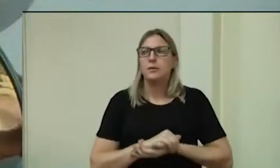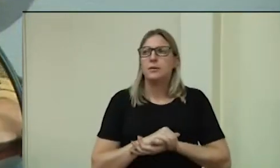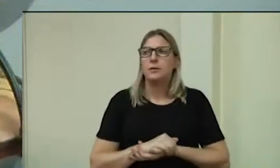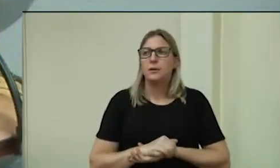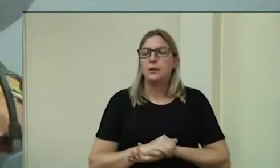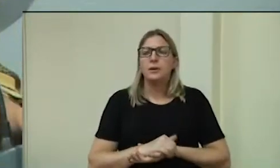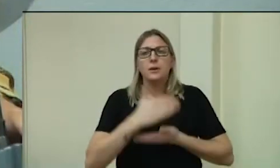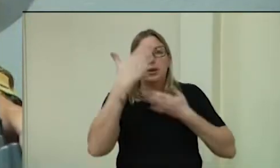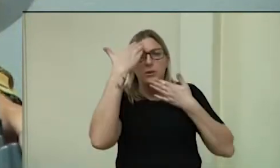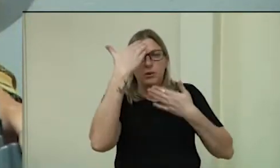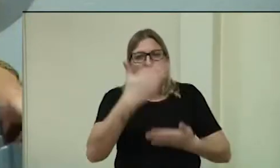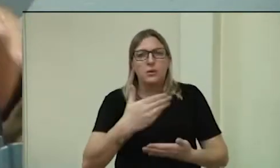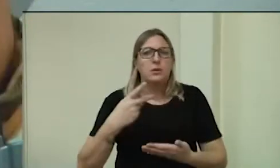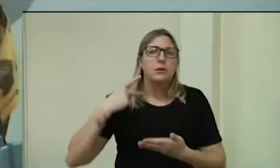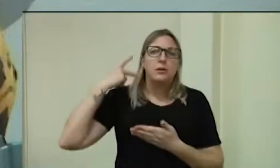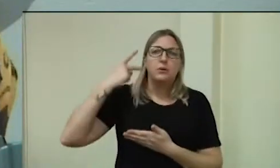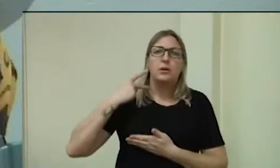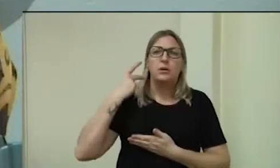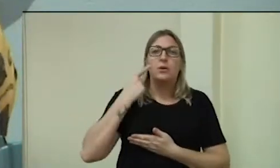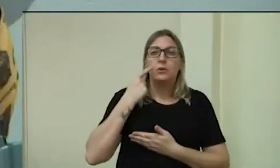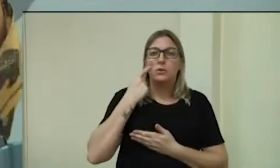Obrigada, vereadora.